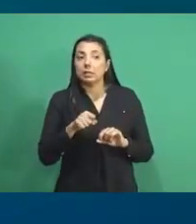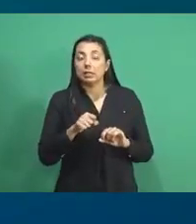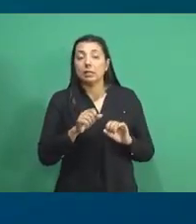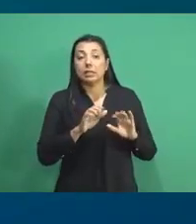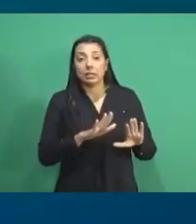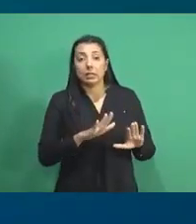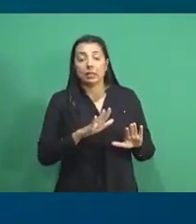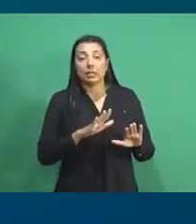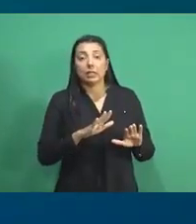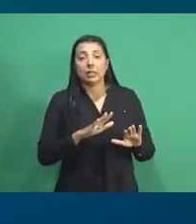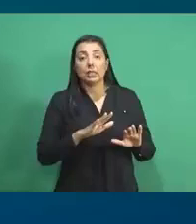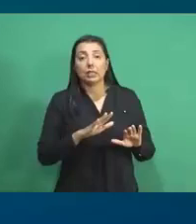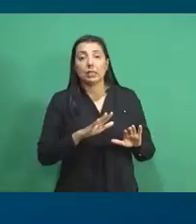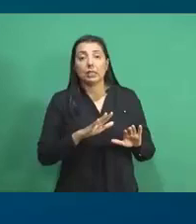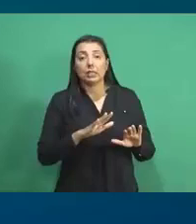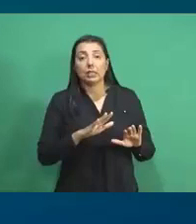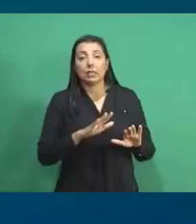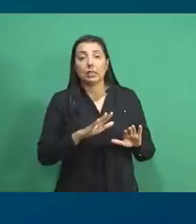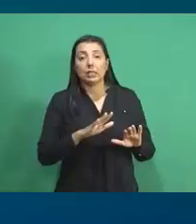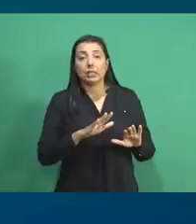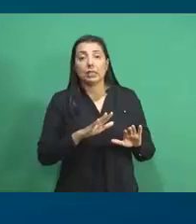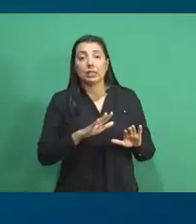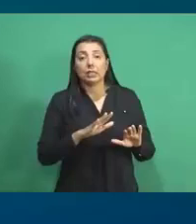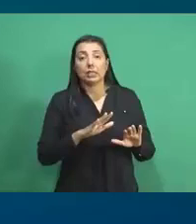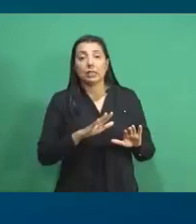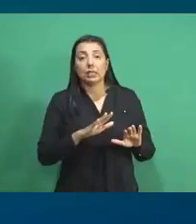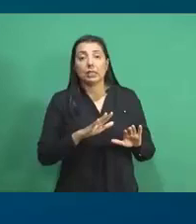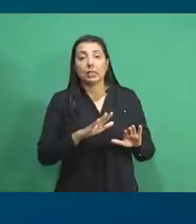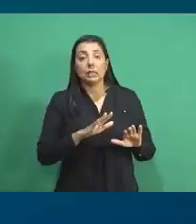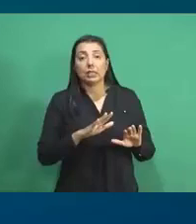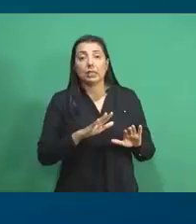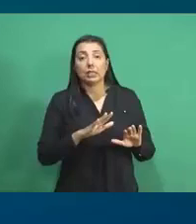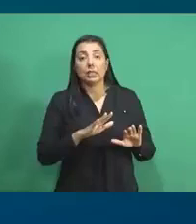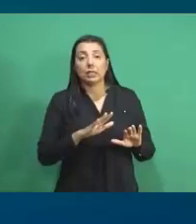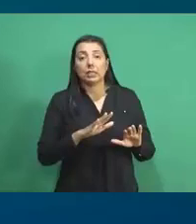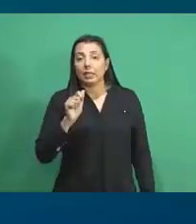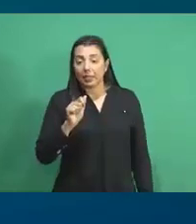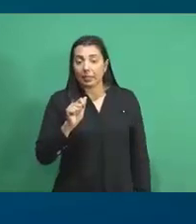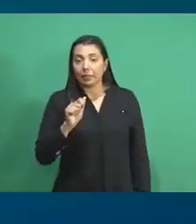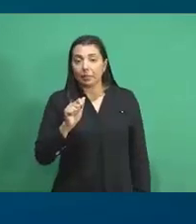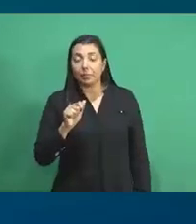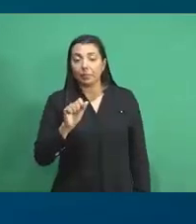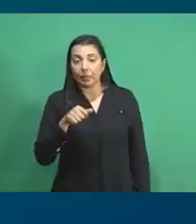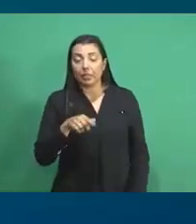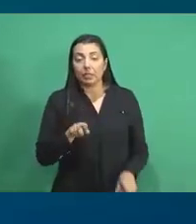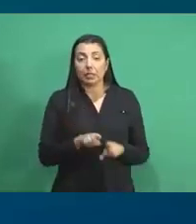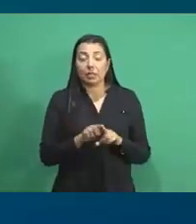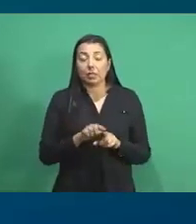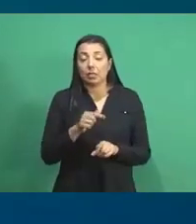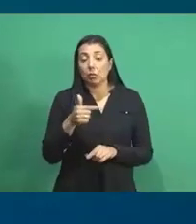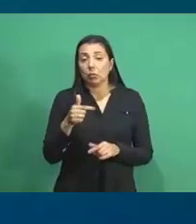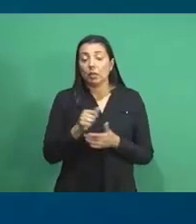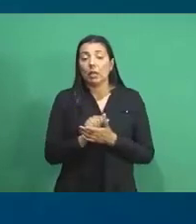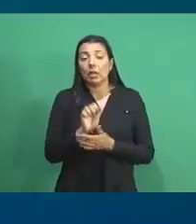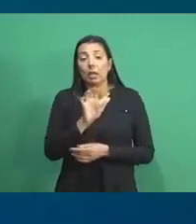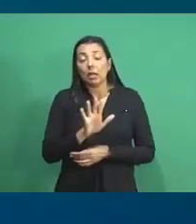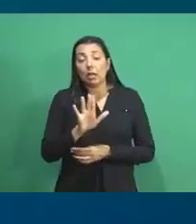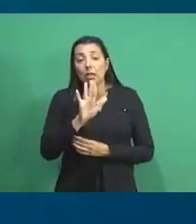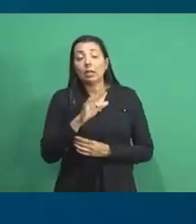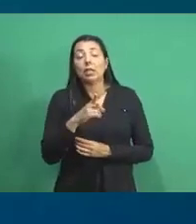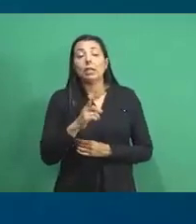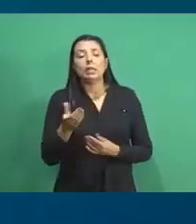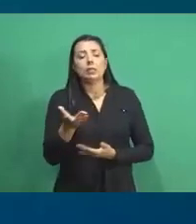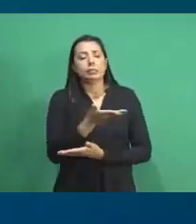há, sim, grandes programas. Há exemplo, o programa LBA, que é o Laboratório de Biosfera e Atmosfera, que